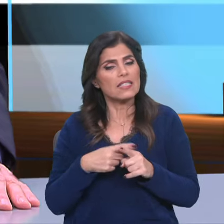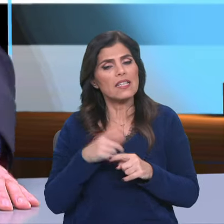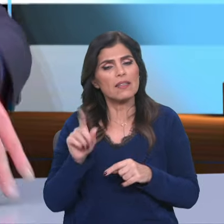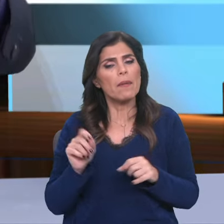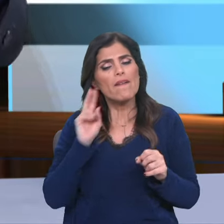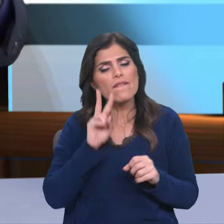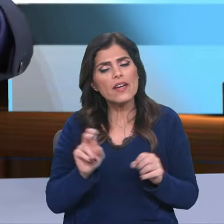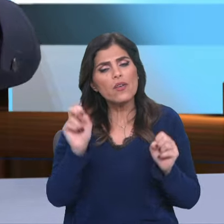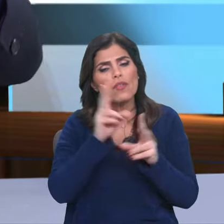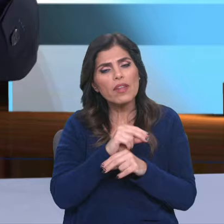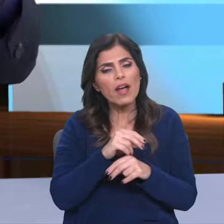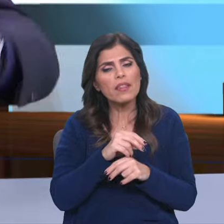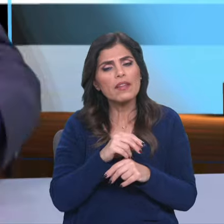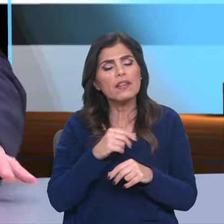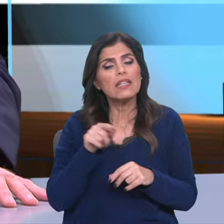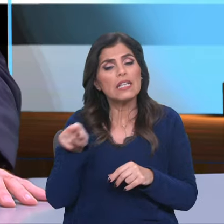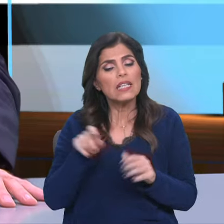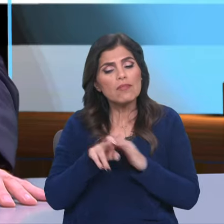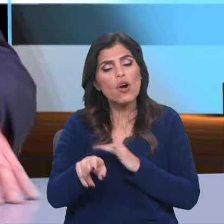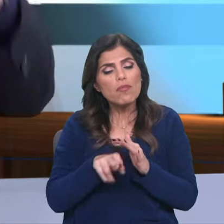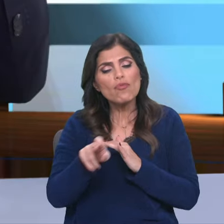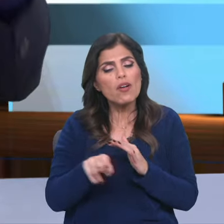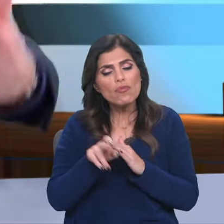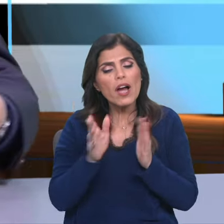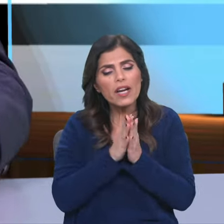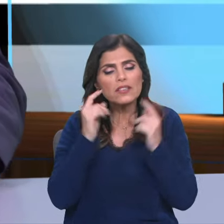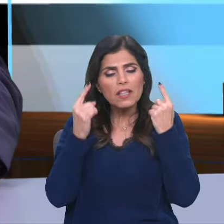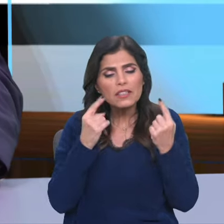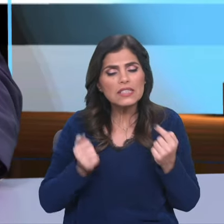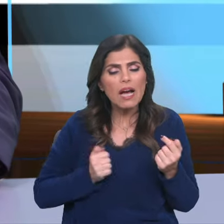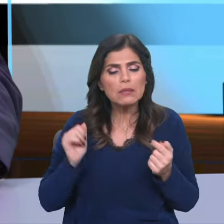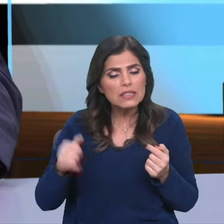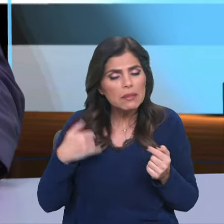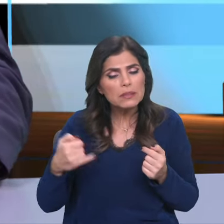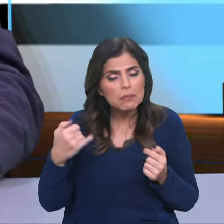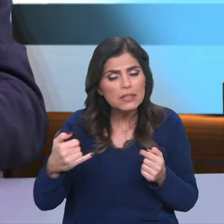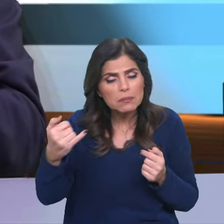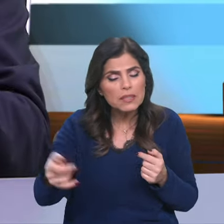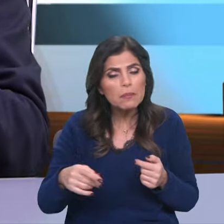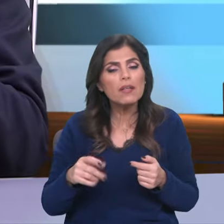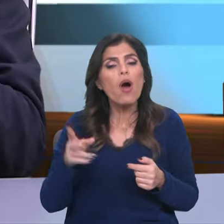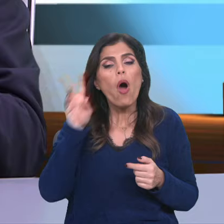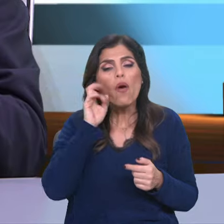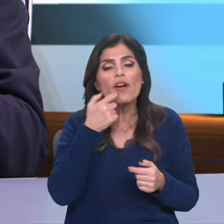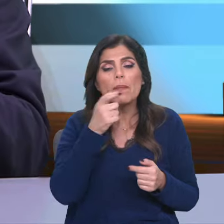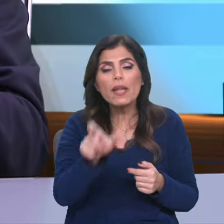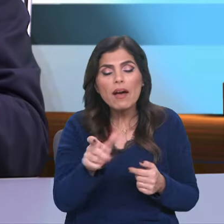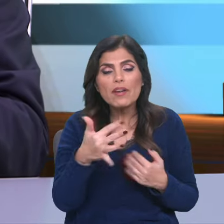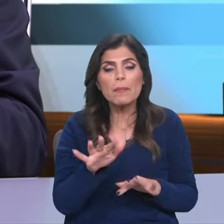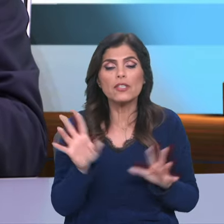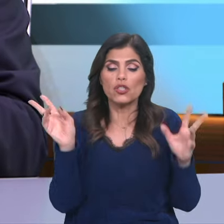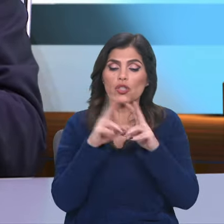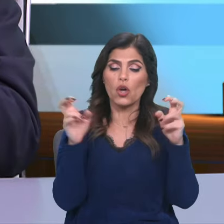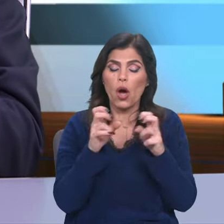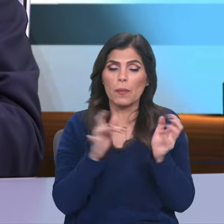novidade. Ele ia à sinagoga todos os sábados, ouvia a palavra, mas é curioso que ele descobre em